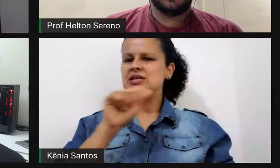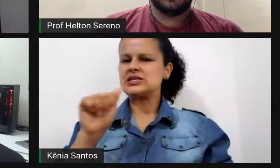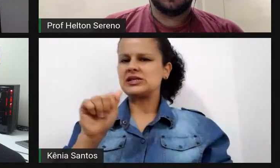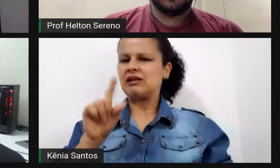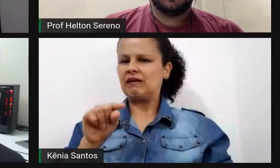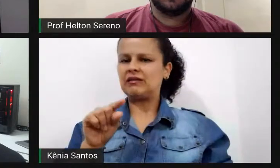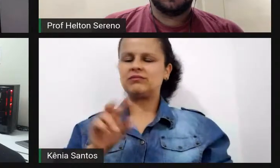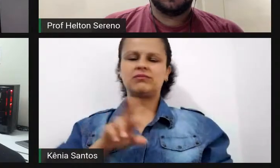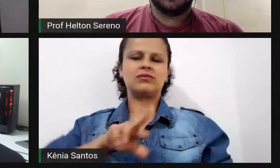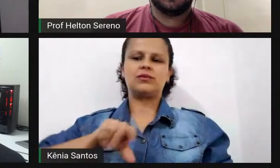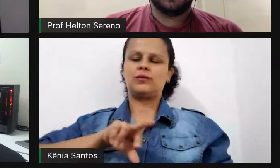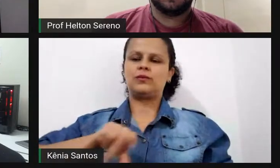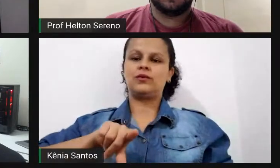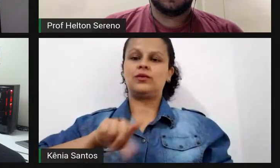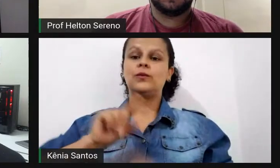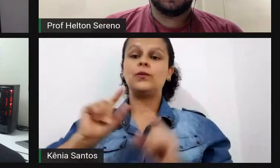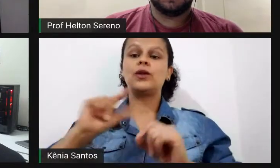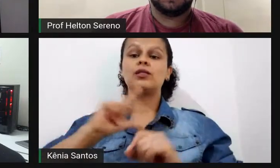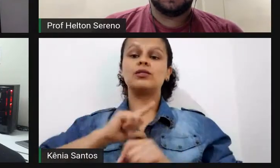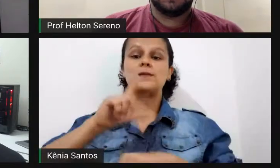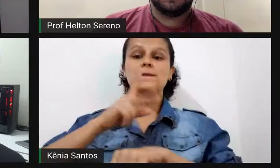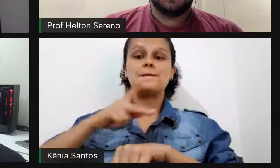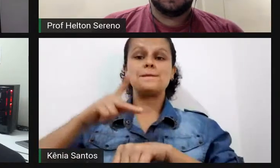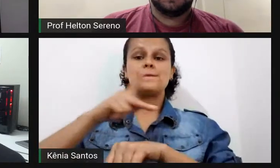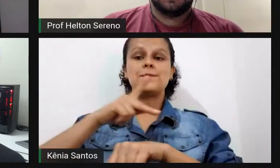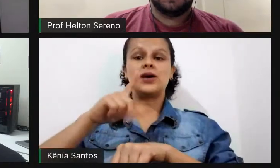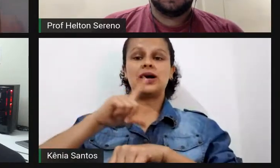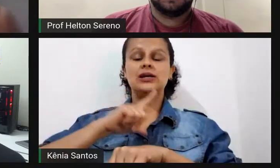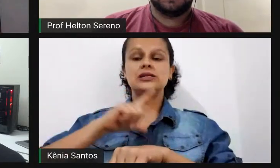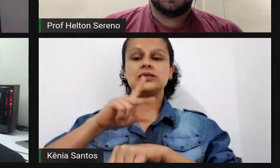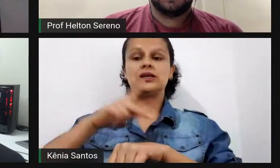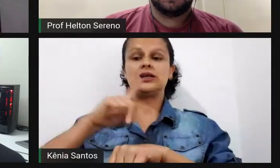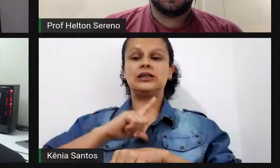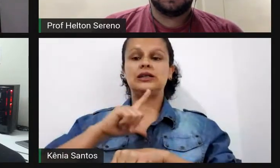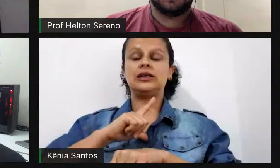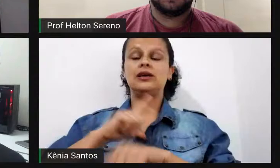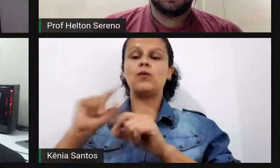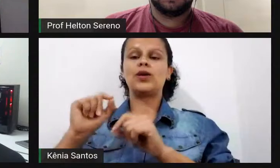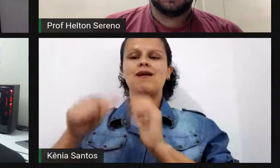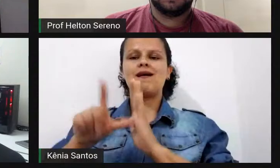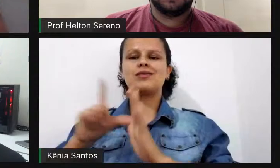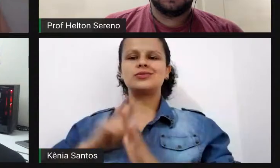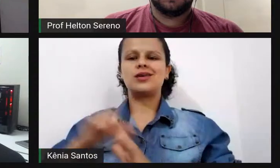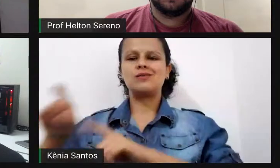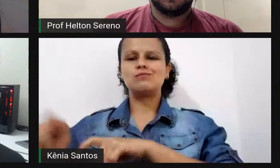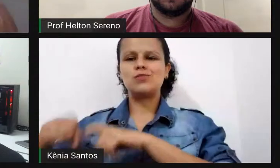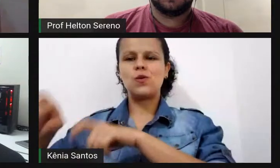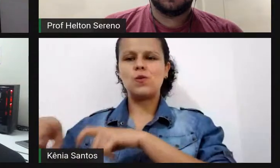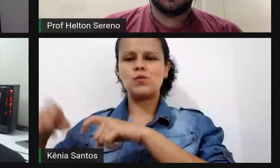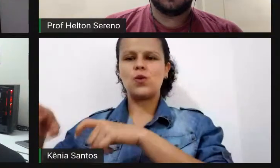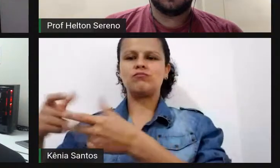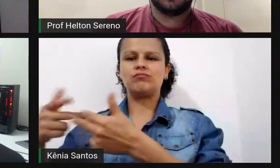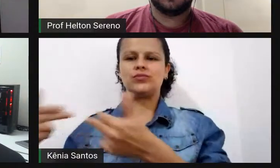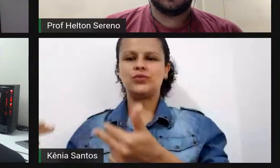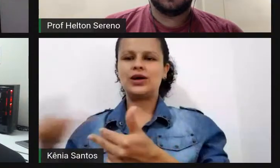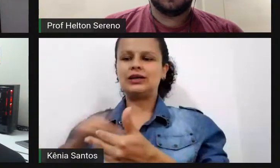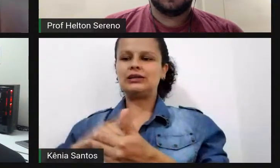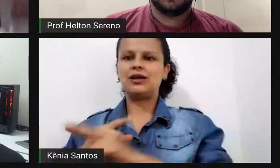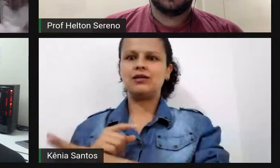transformação que o país passou de pobre agrário a uma potência em tecnologia, educação, equidade,